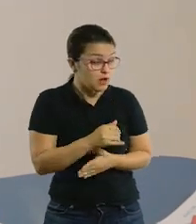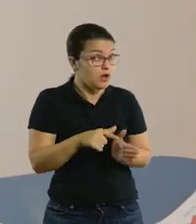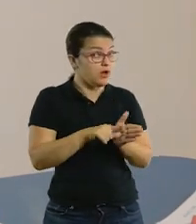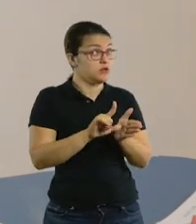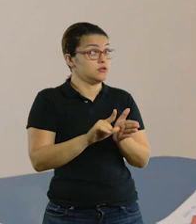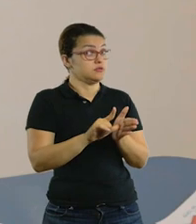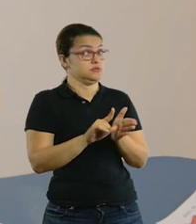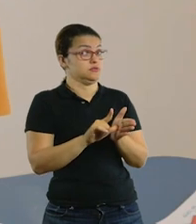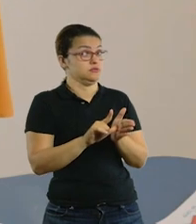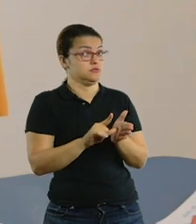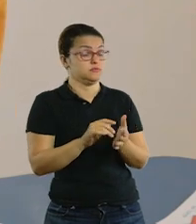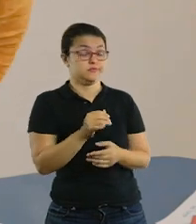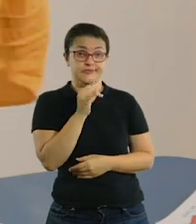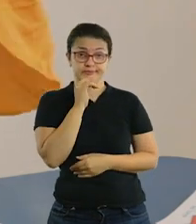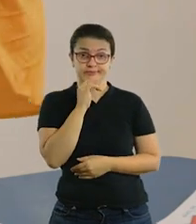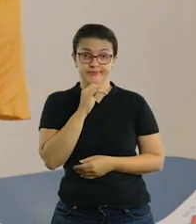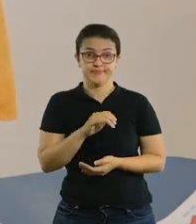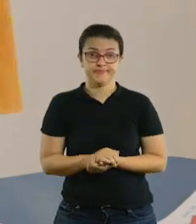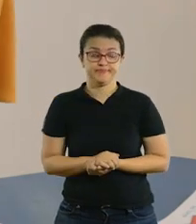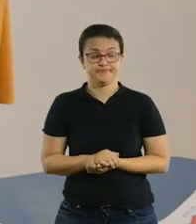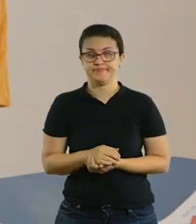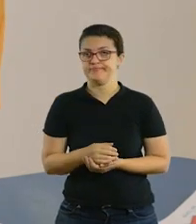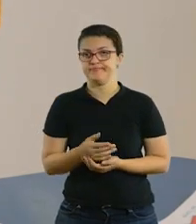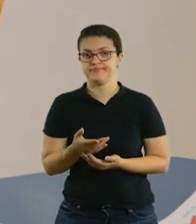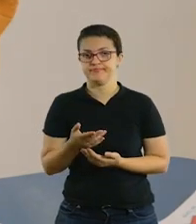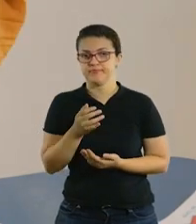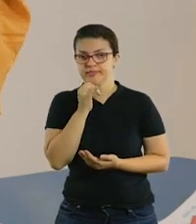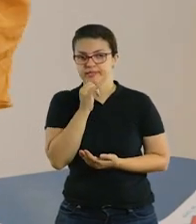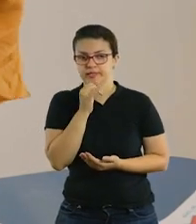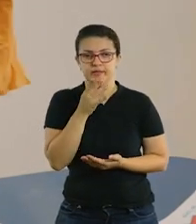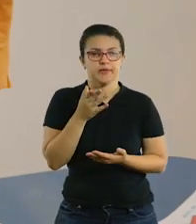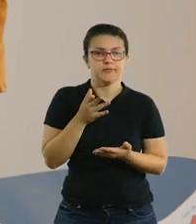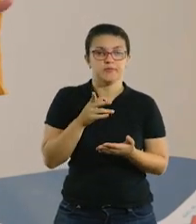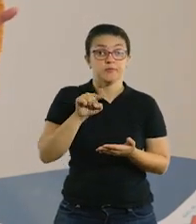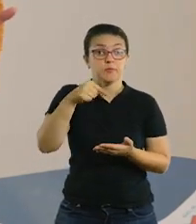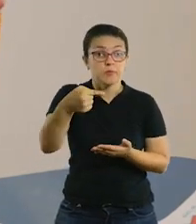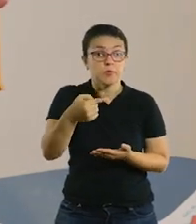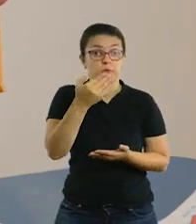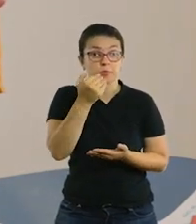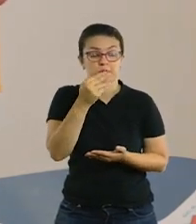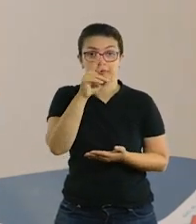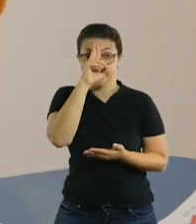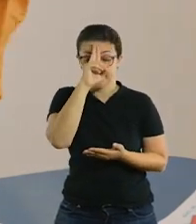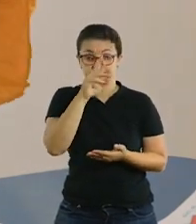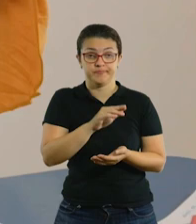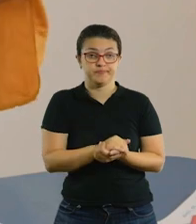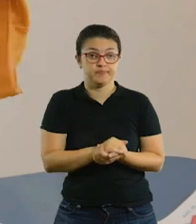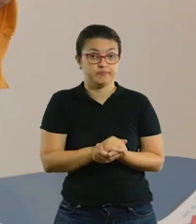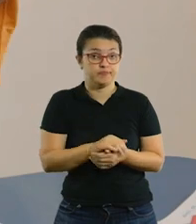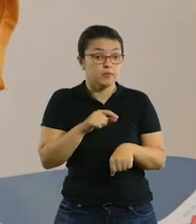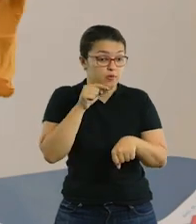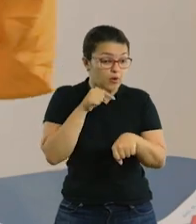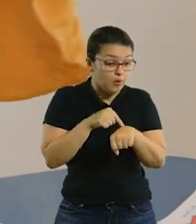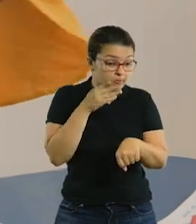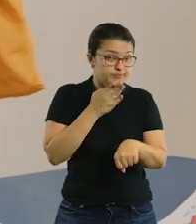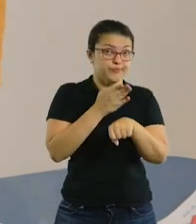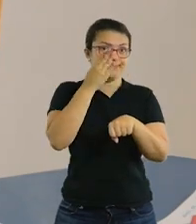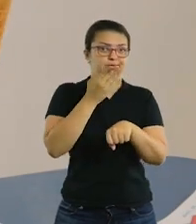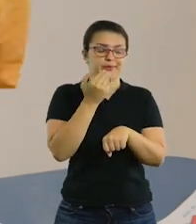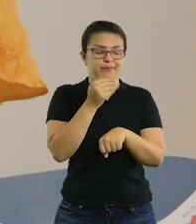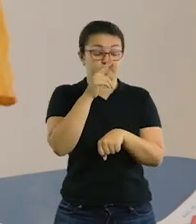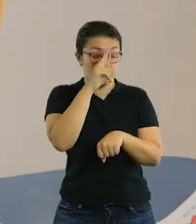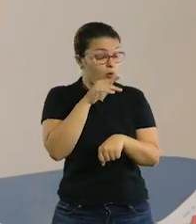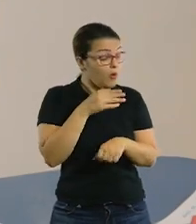antecedência, você vai conseguir mais sucesso. Então, por exemplo, se você escolheu que vocês vão trabalhar depois do almoço, na hora que você for almoçar, que você estiver